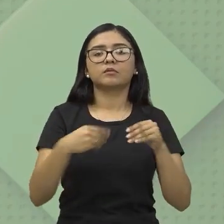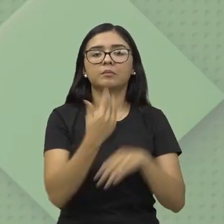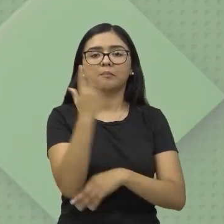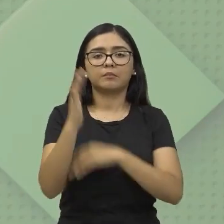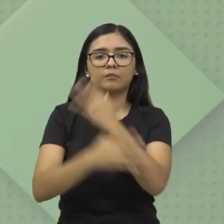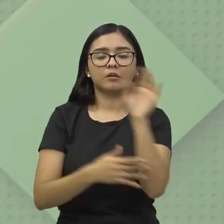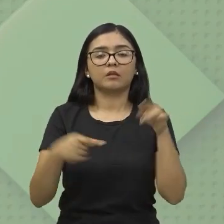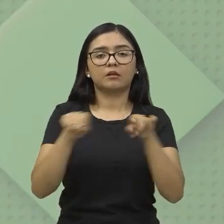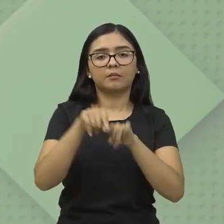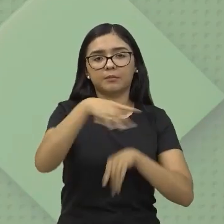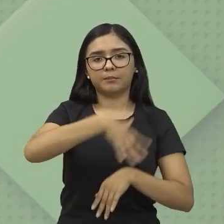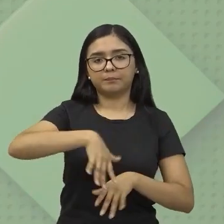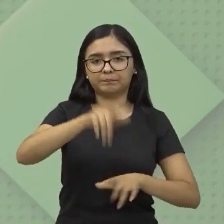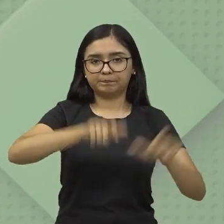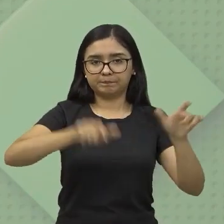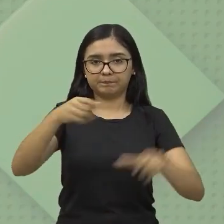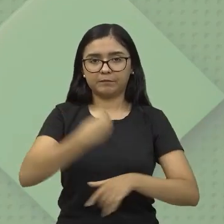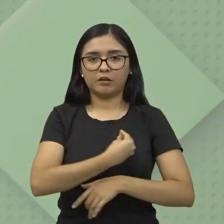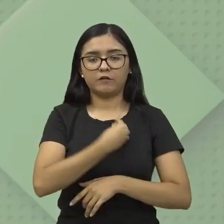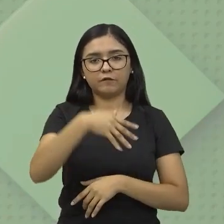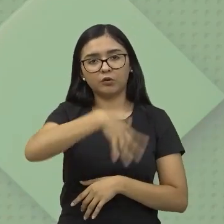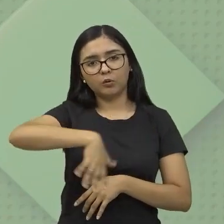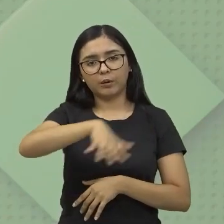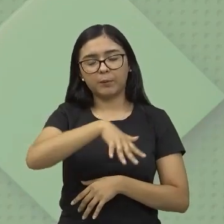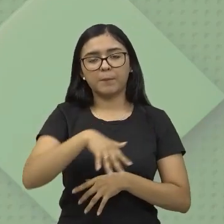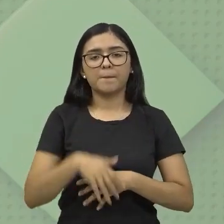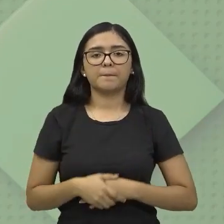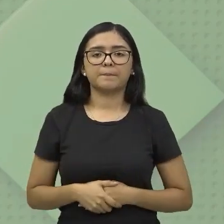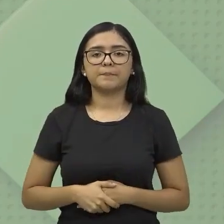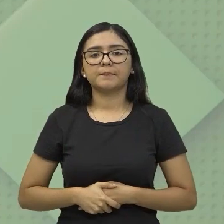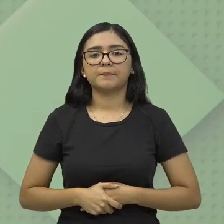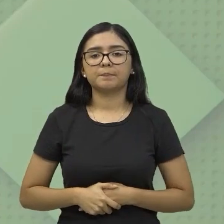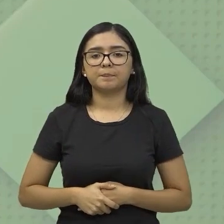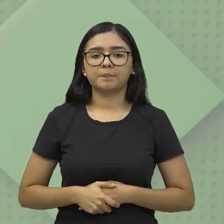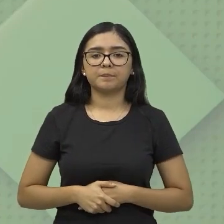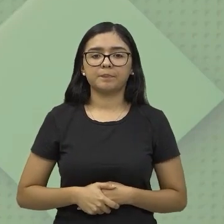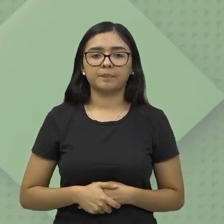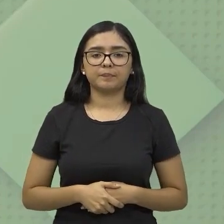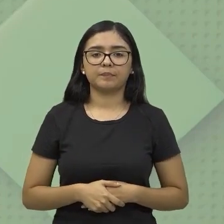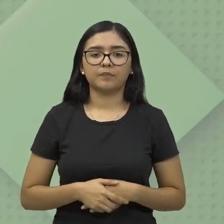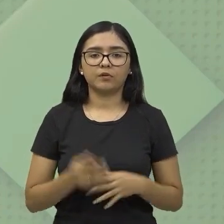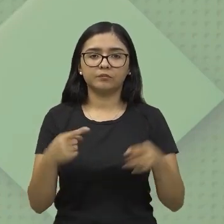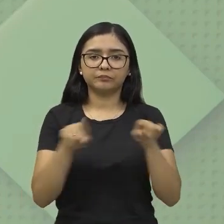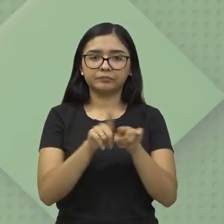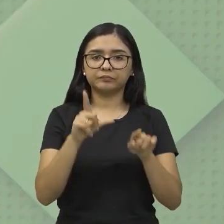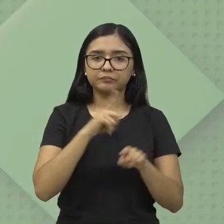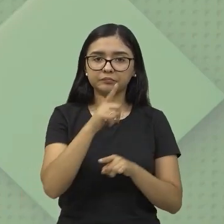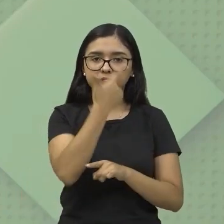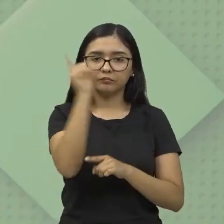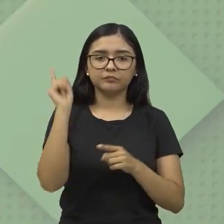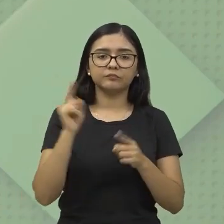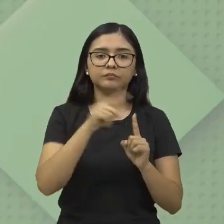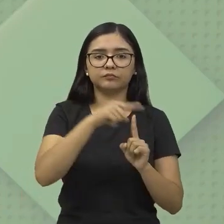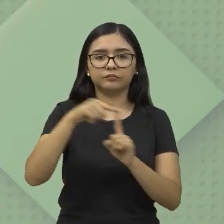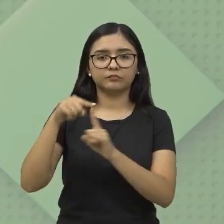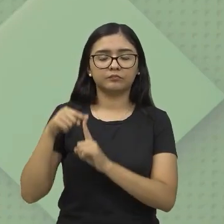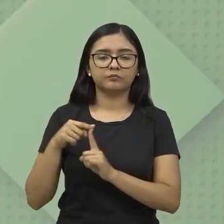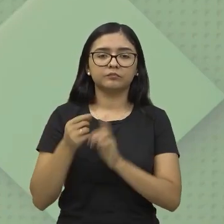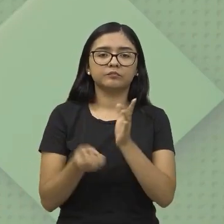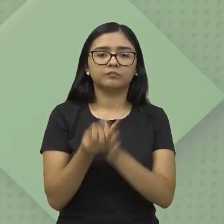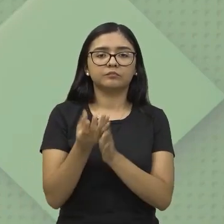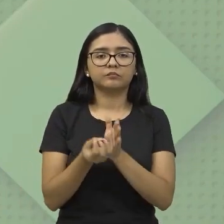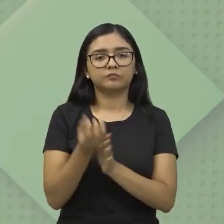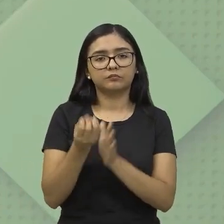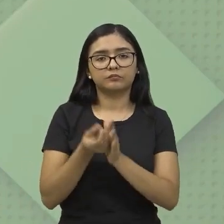população que está ali inserida nesse ambiente. Bom, a gente tem ainda outras formas de gerar